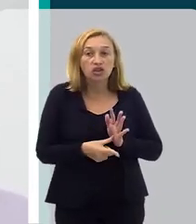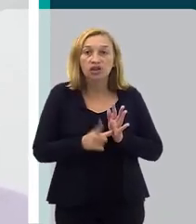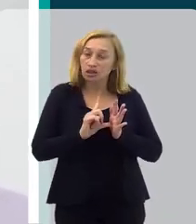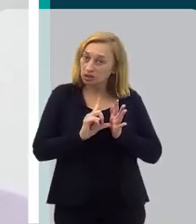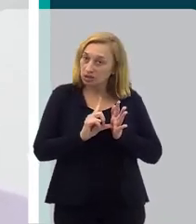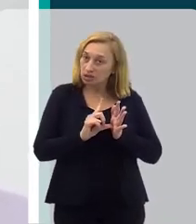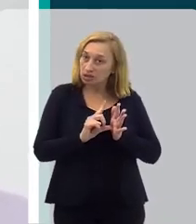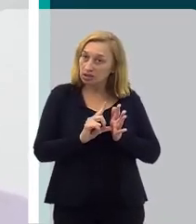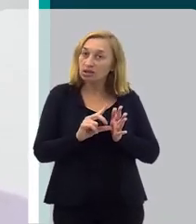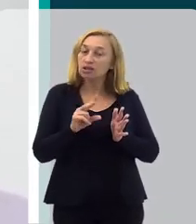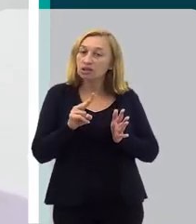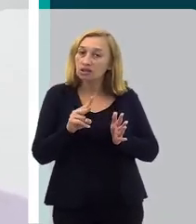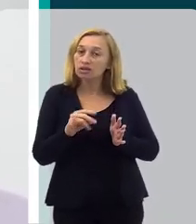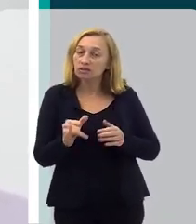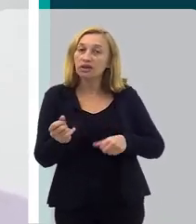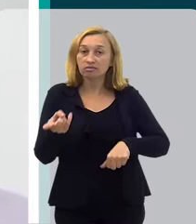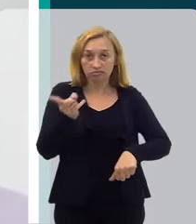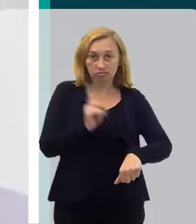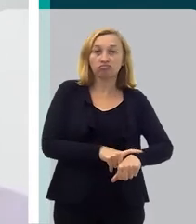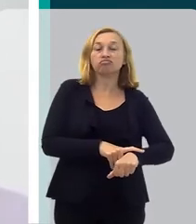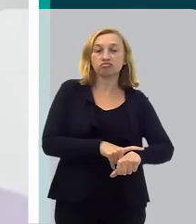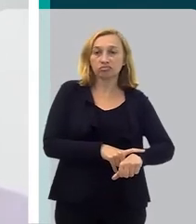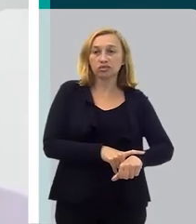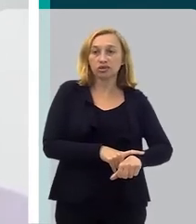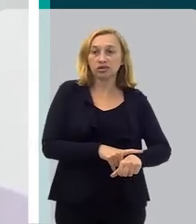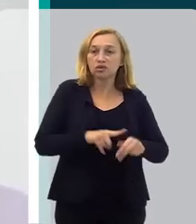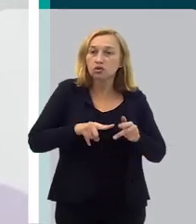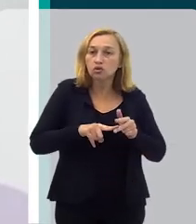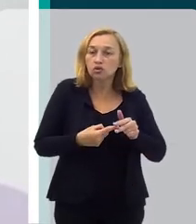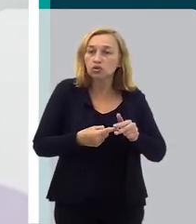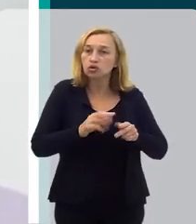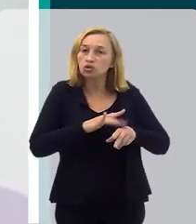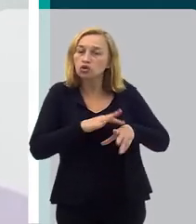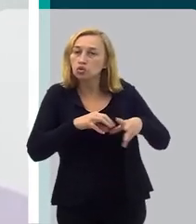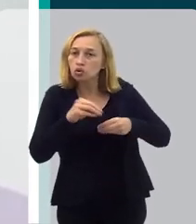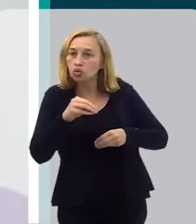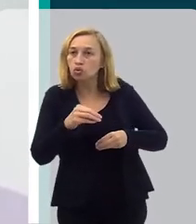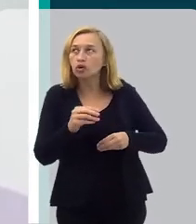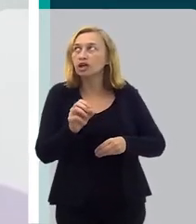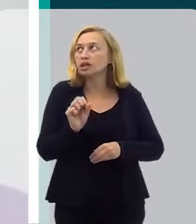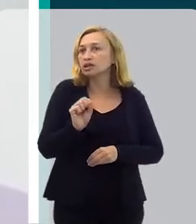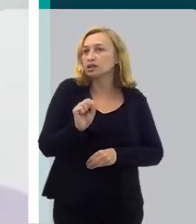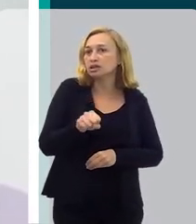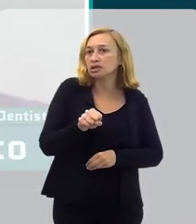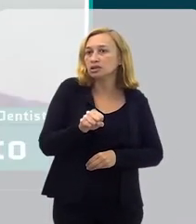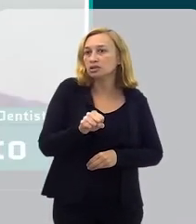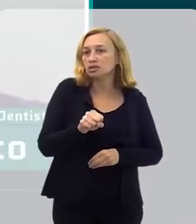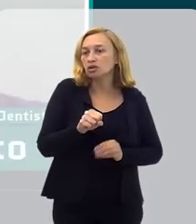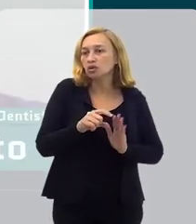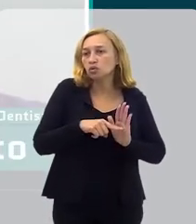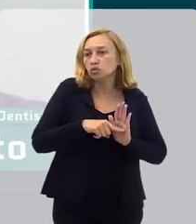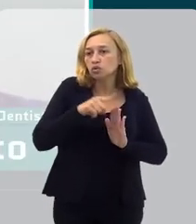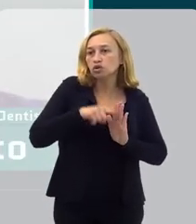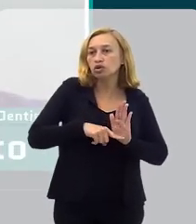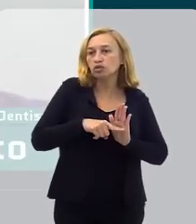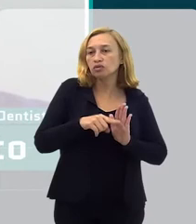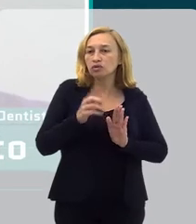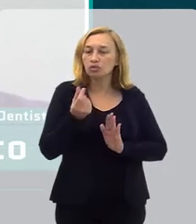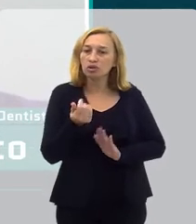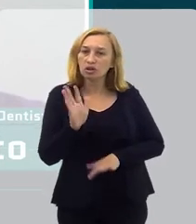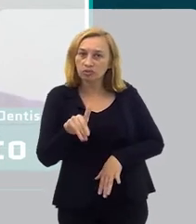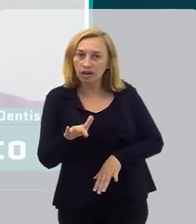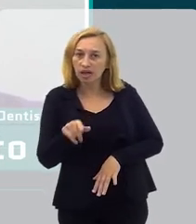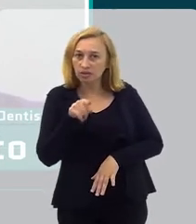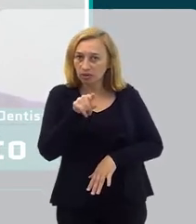que ainda vai dar tempo de uma cura, que seja ela em um nível até mais